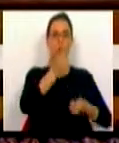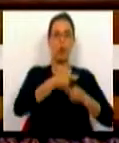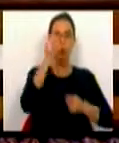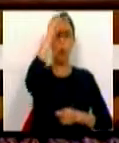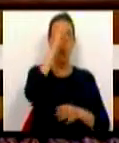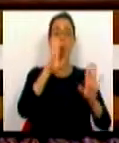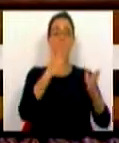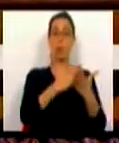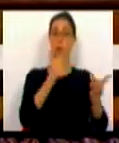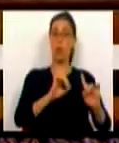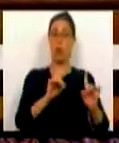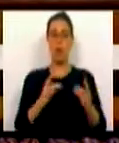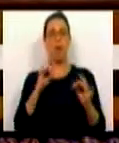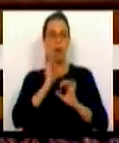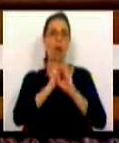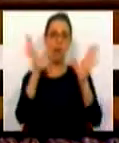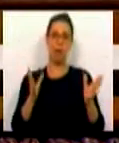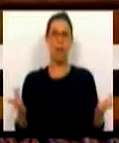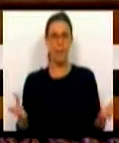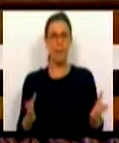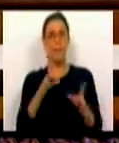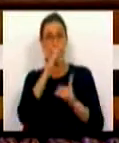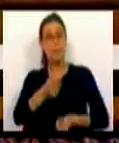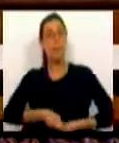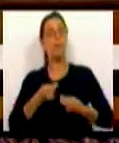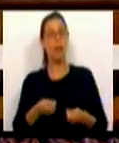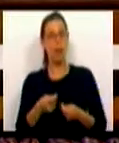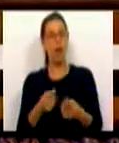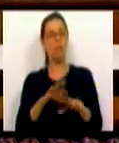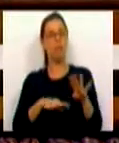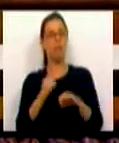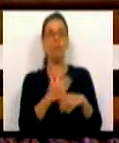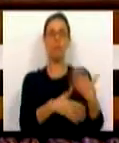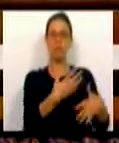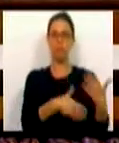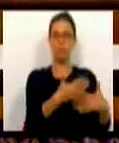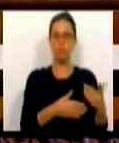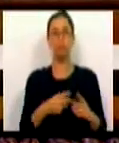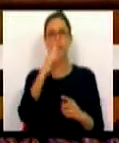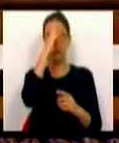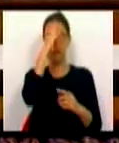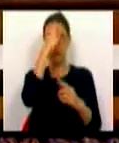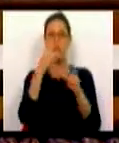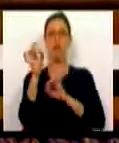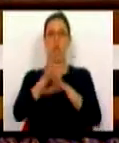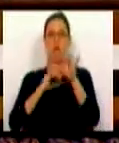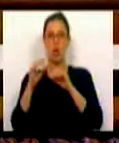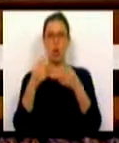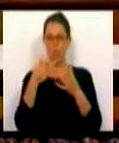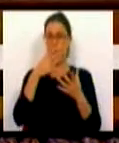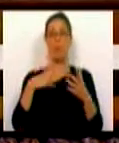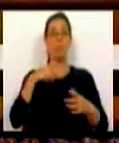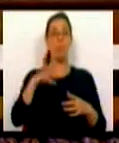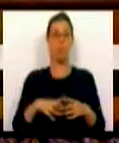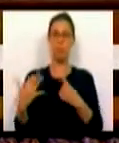mas não só, obviamente. A agricultura está a cumprir o seu papel. Aguentou o impacto europeu em